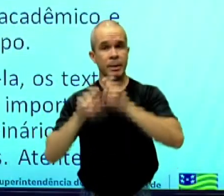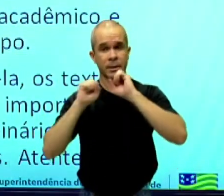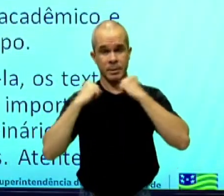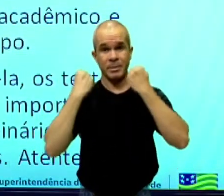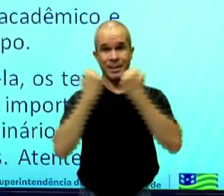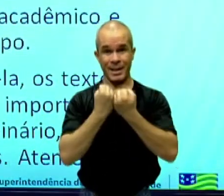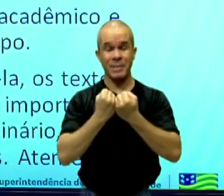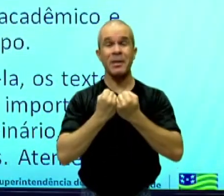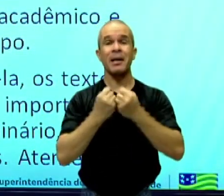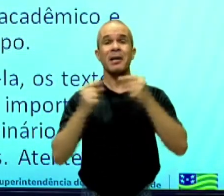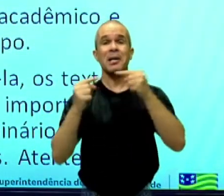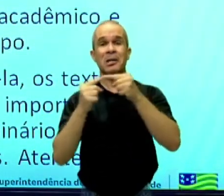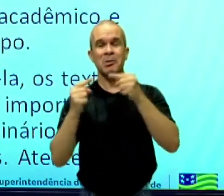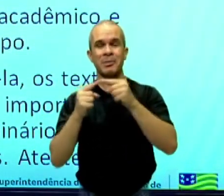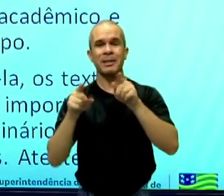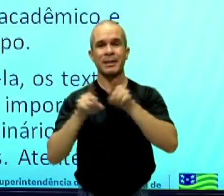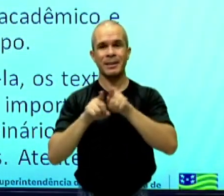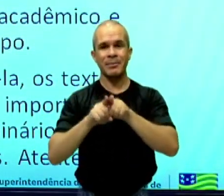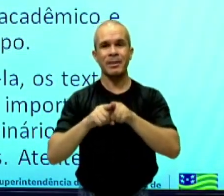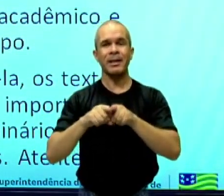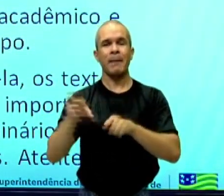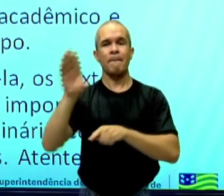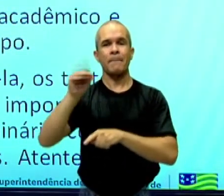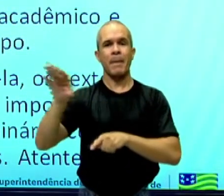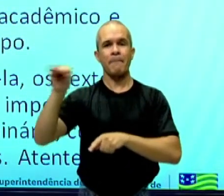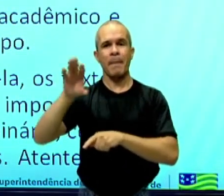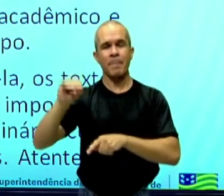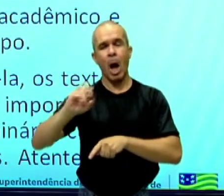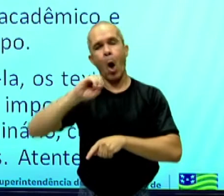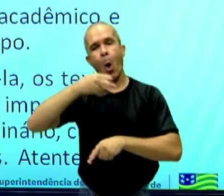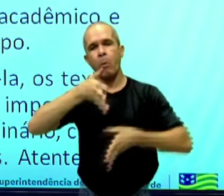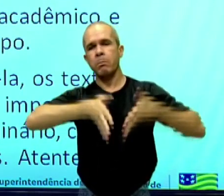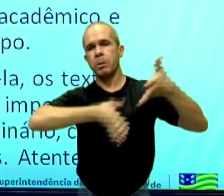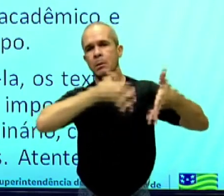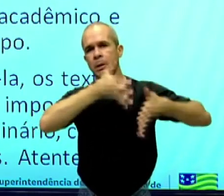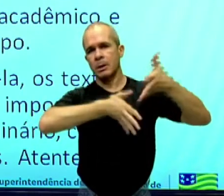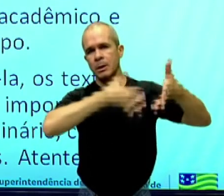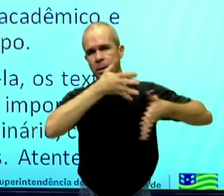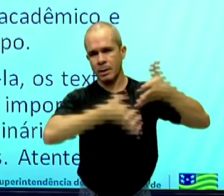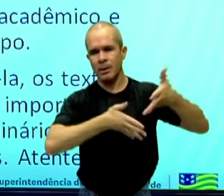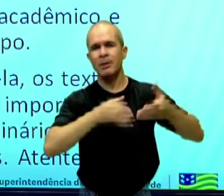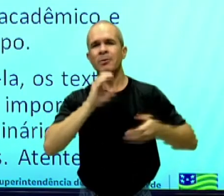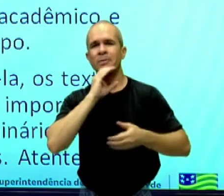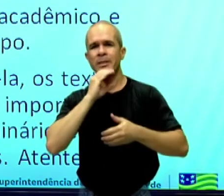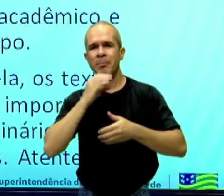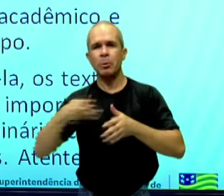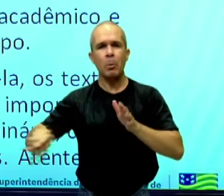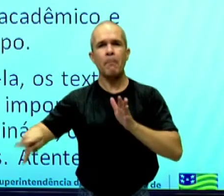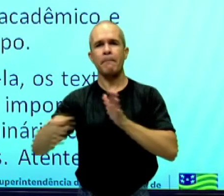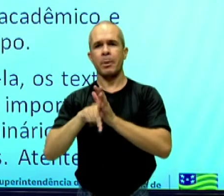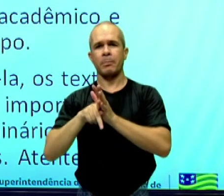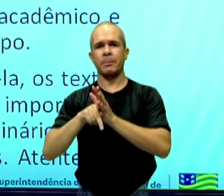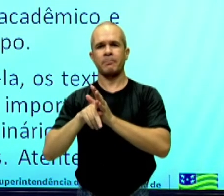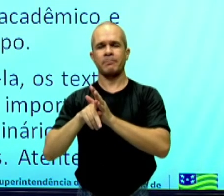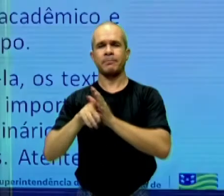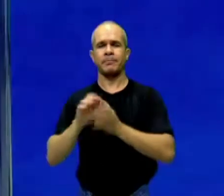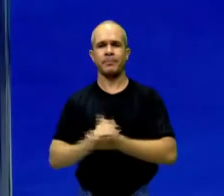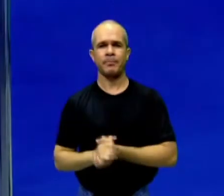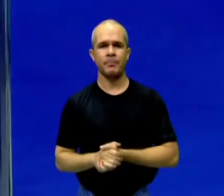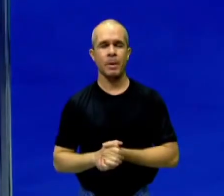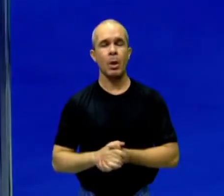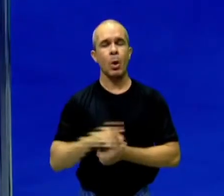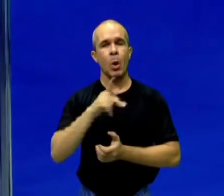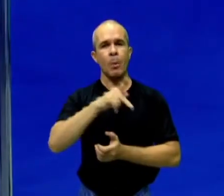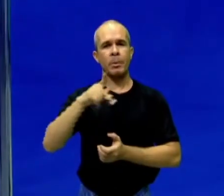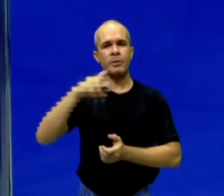categoria vinculada à disposição oral, com base na transmissão de conhecimentos específicos. Olha só, o professor Maurício